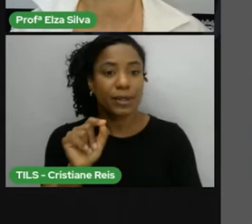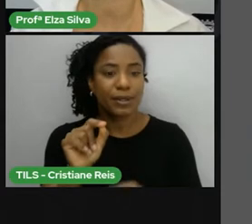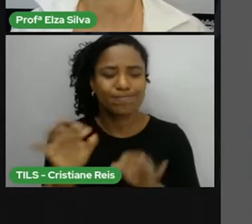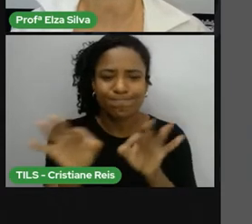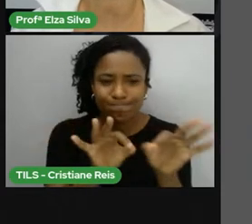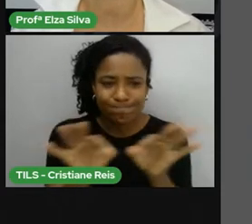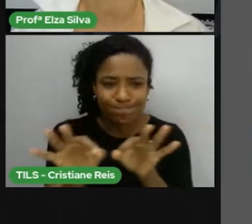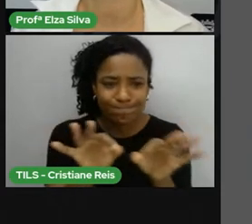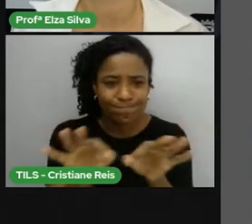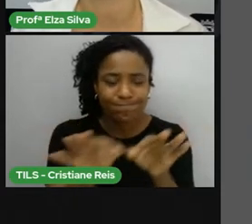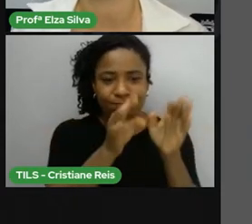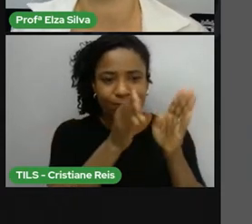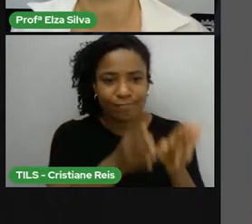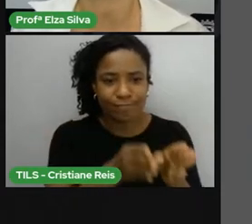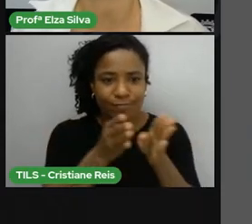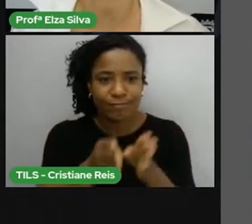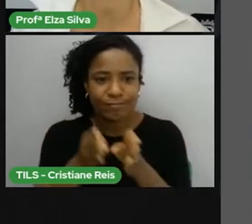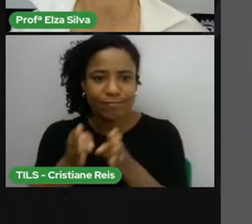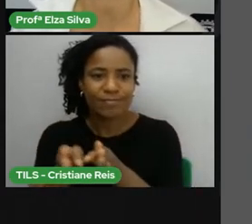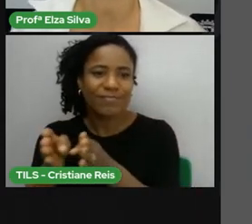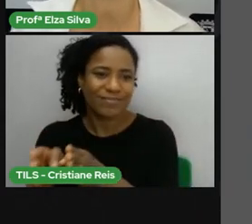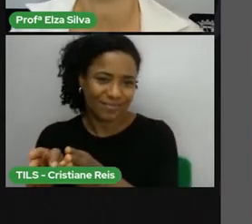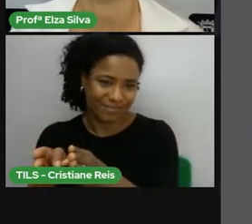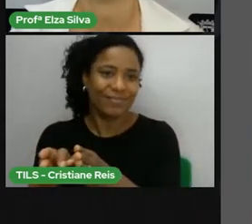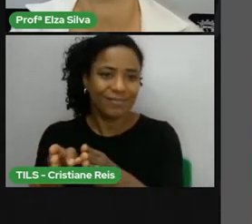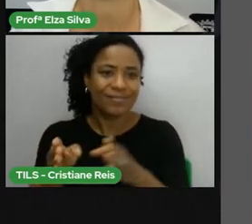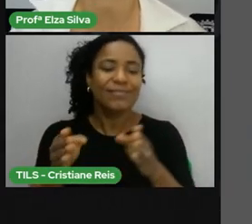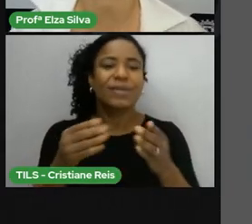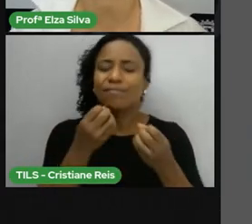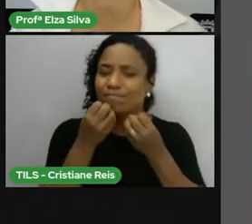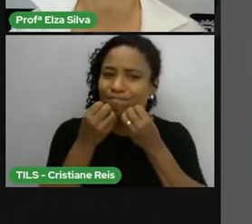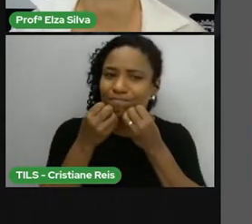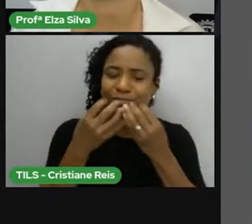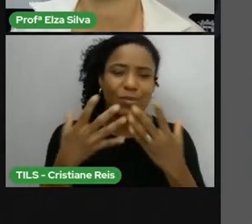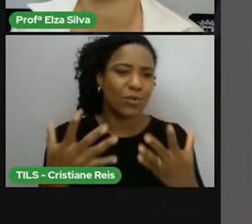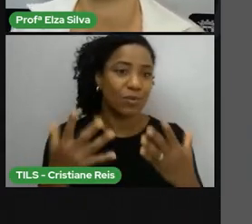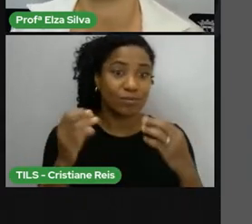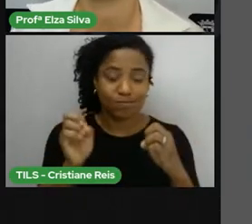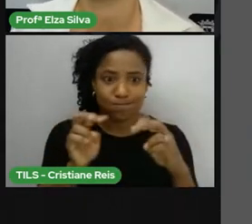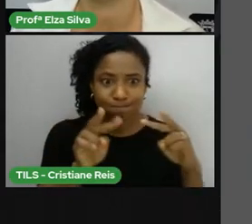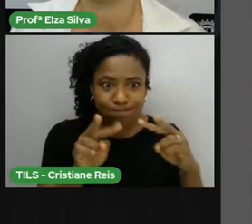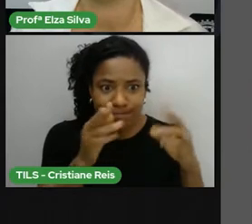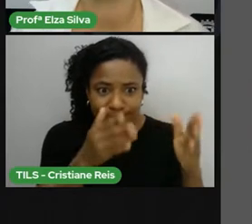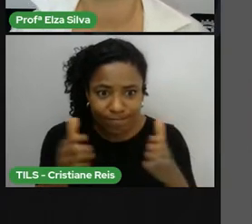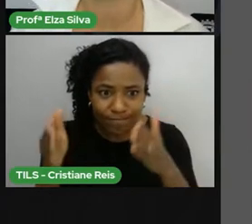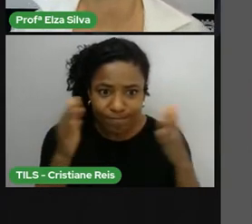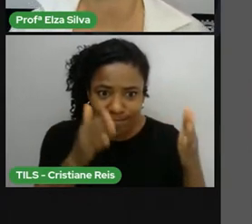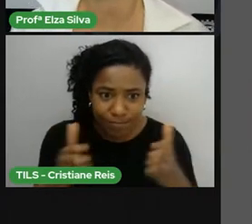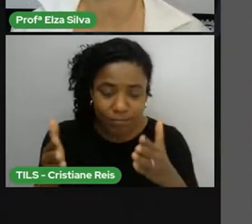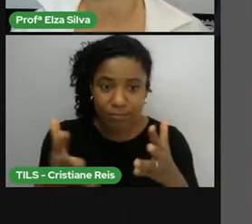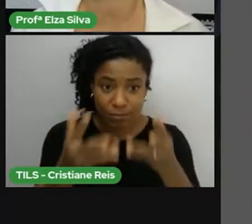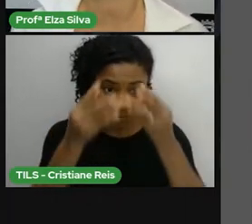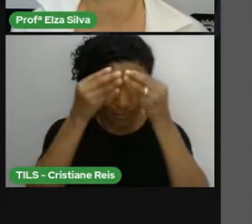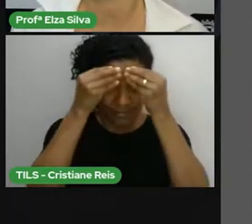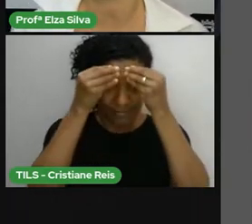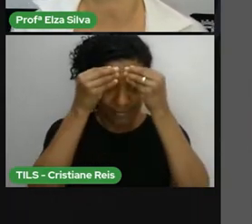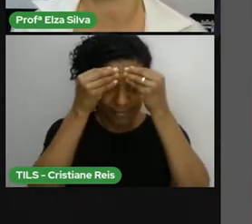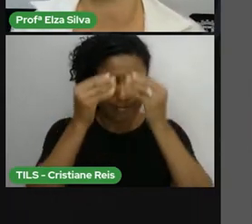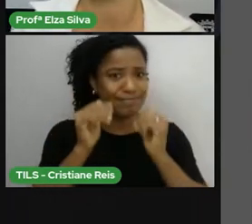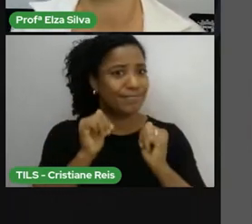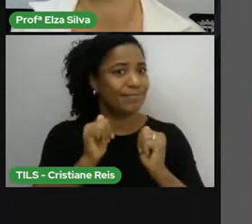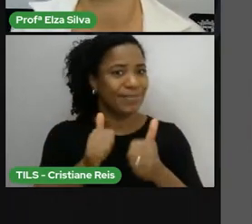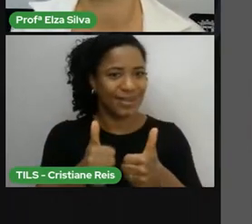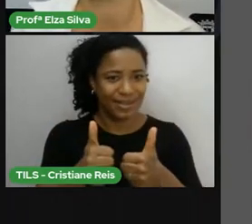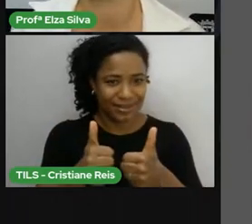tornar a nossa sala de aula virtual um ambiente mais saudável, mais produtivo. Então, vamos colocar isso na nossa